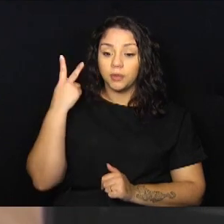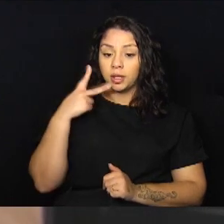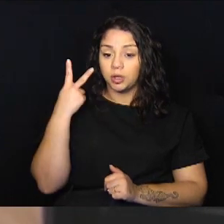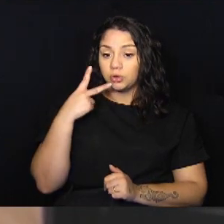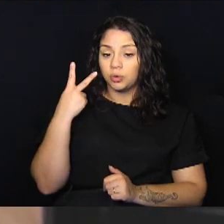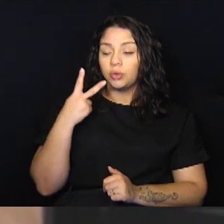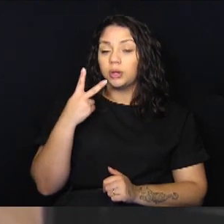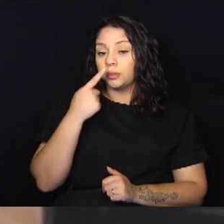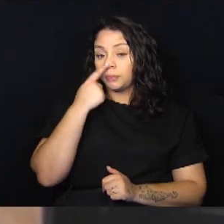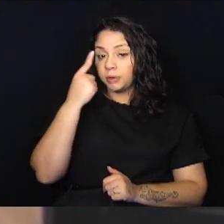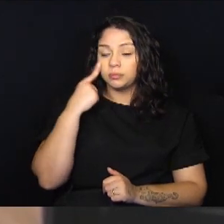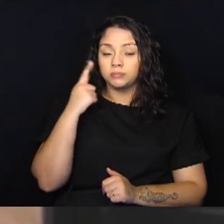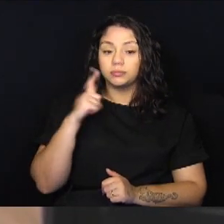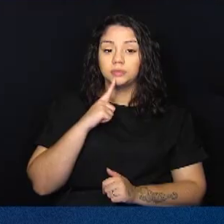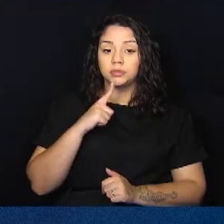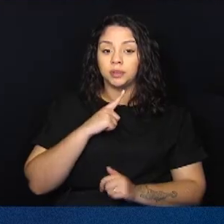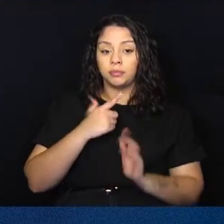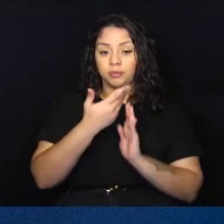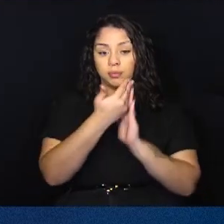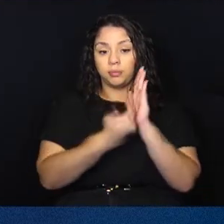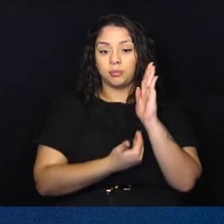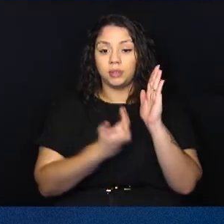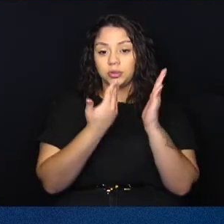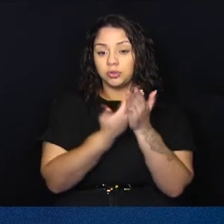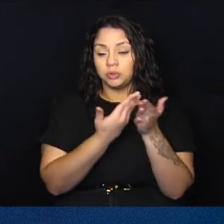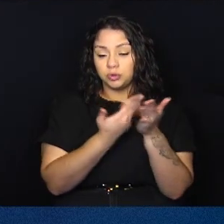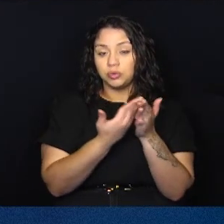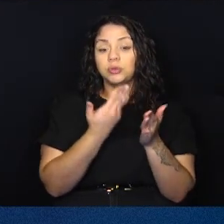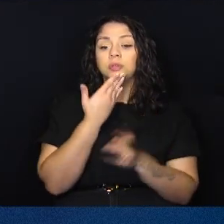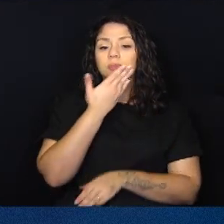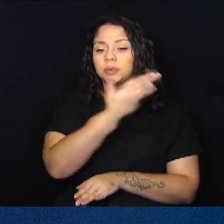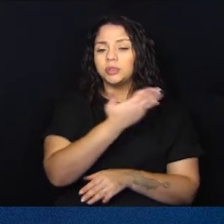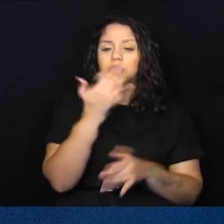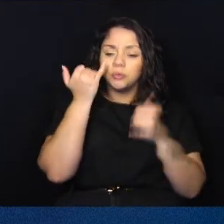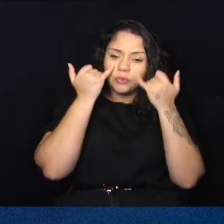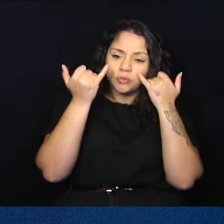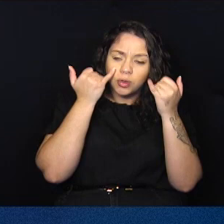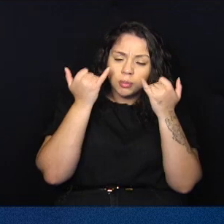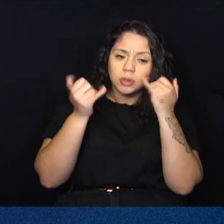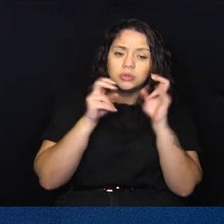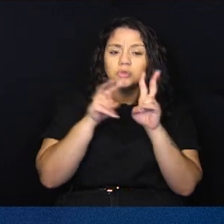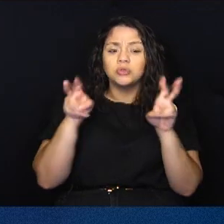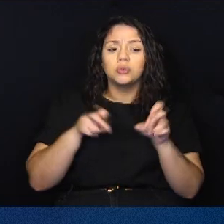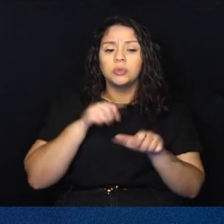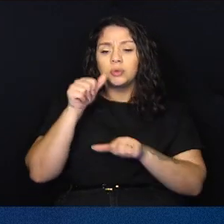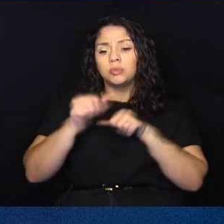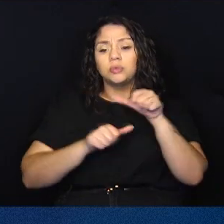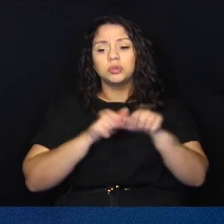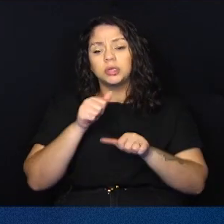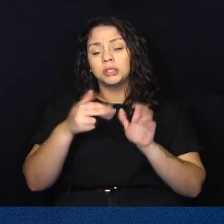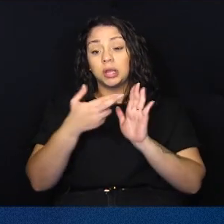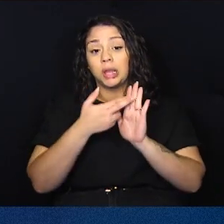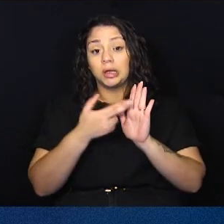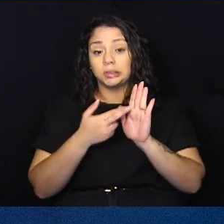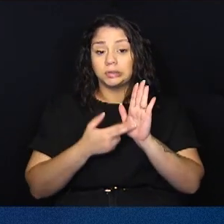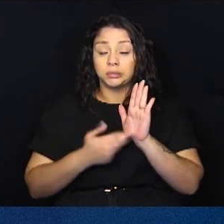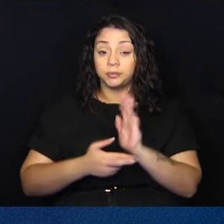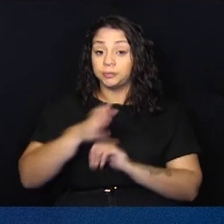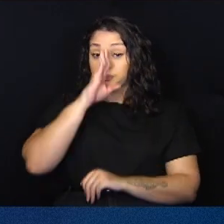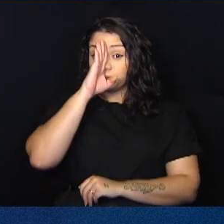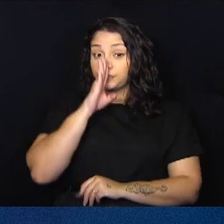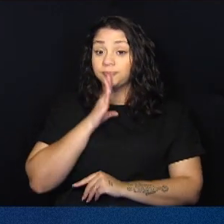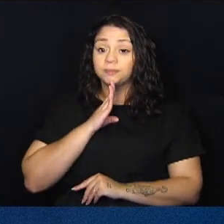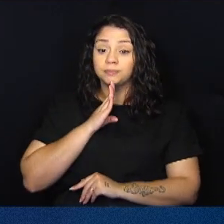A vereadora Paola Miguel protocolou um requerimento onde solicitou informações sobre a mudança nas